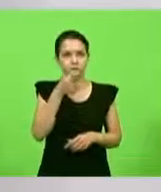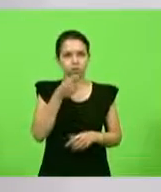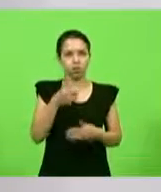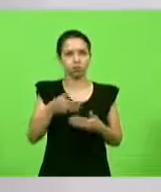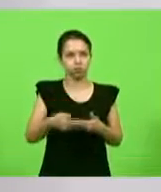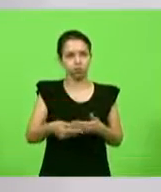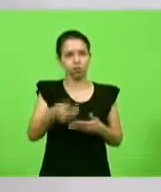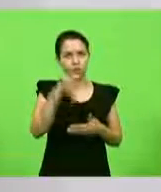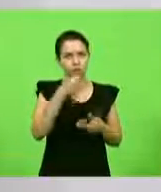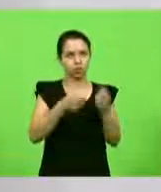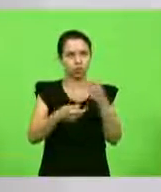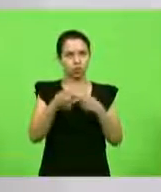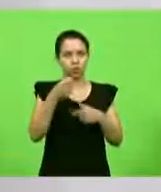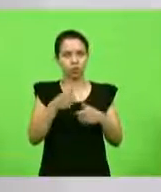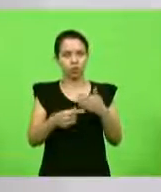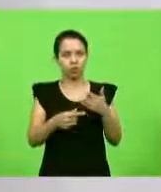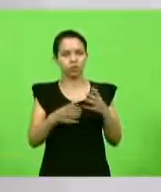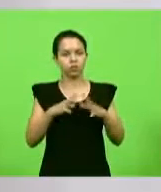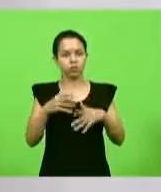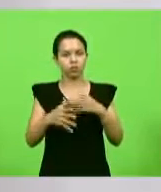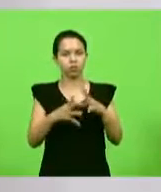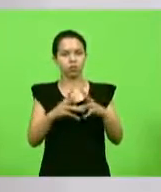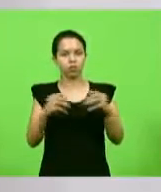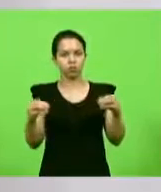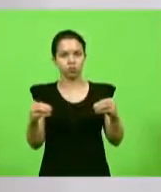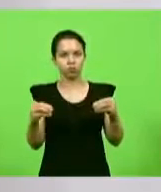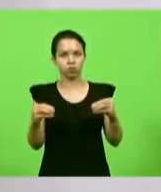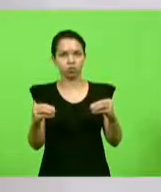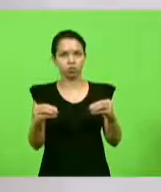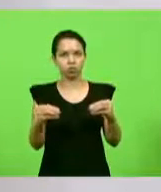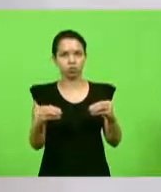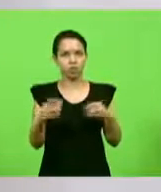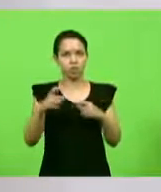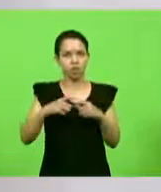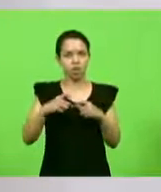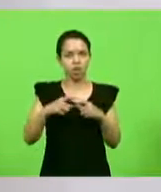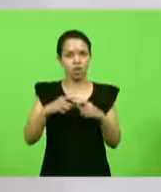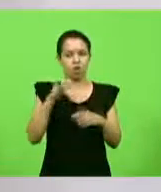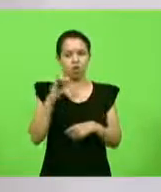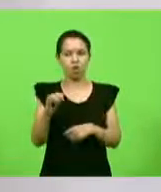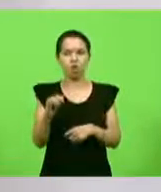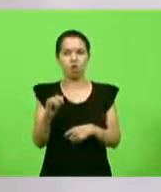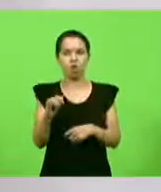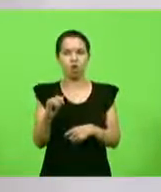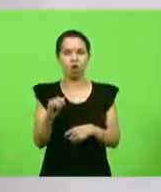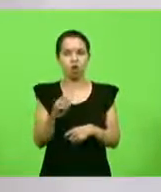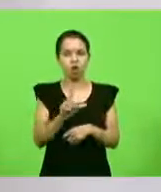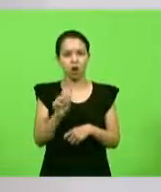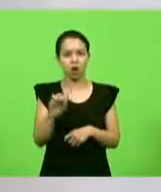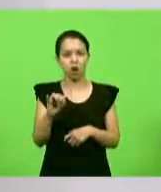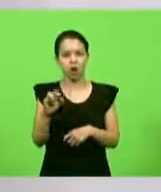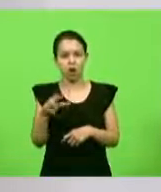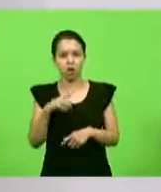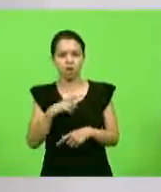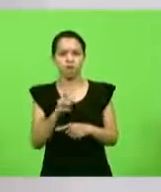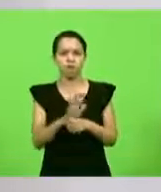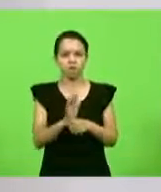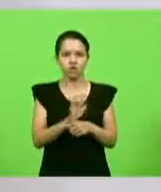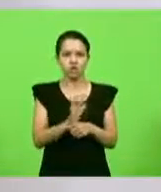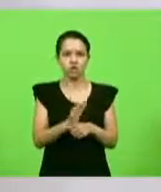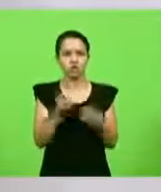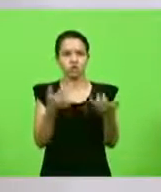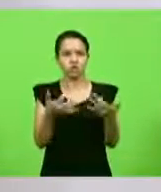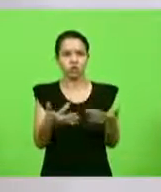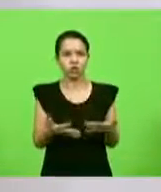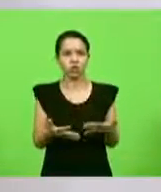medicamento e se curou. E o médico, quando ele falou, olha, o doutor Lair Ribeiro tem um vídeo que passou sobre isso, ele falou,